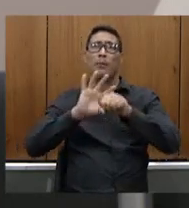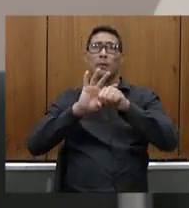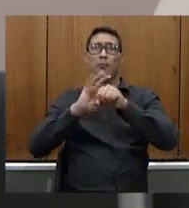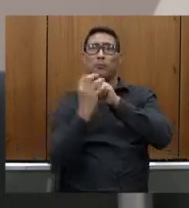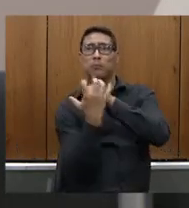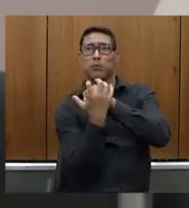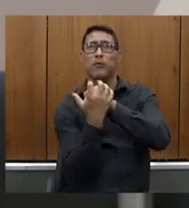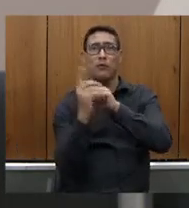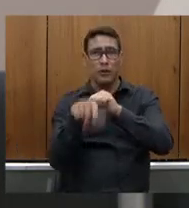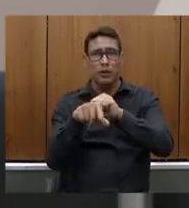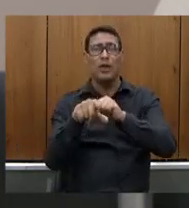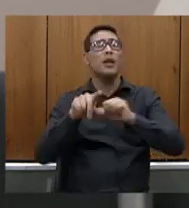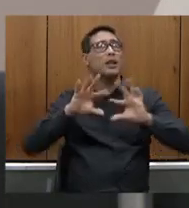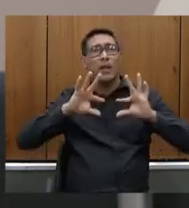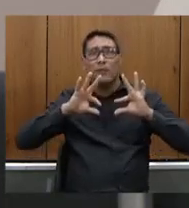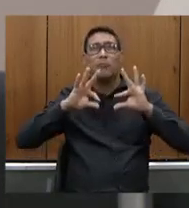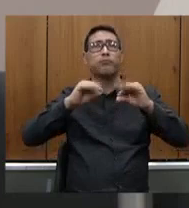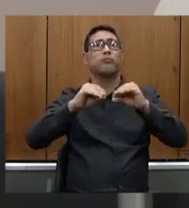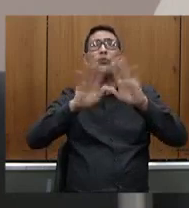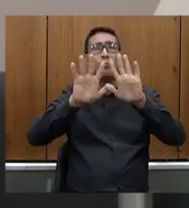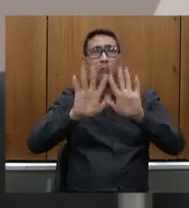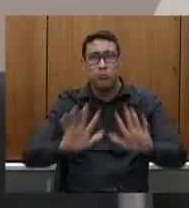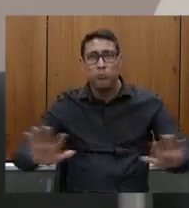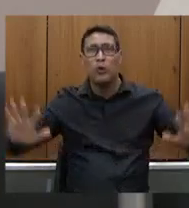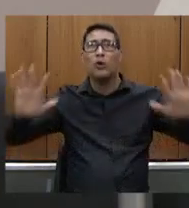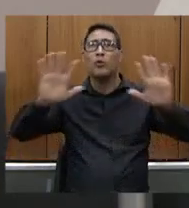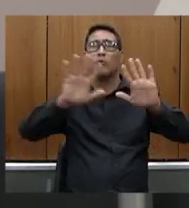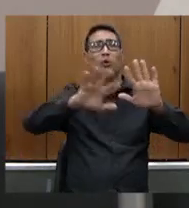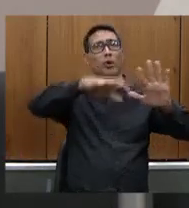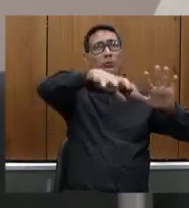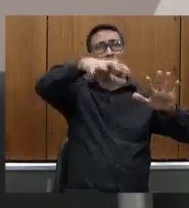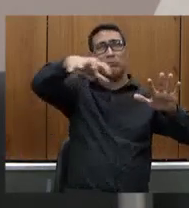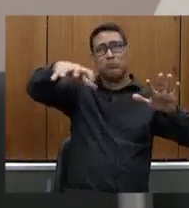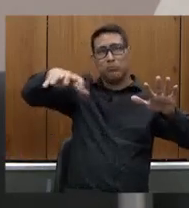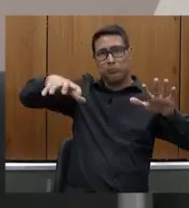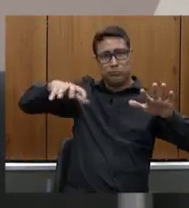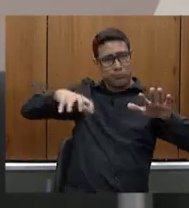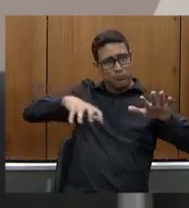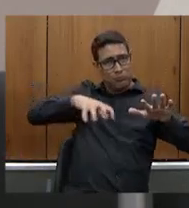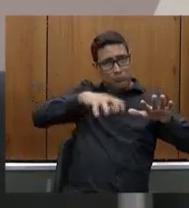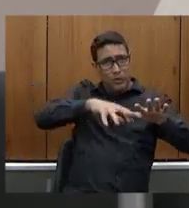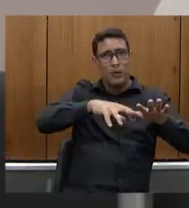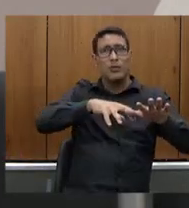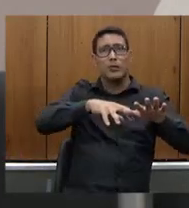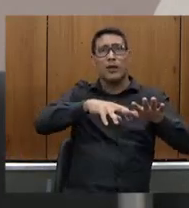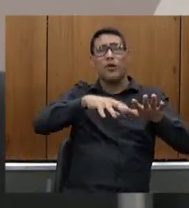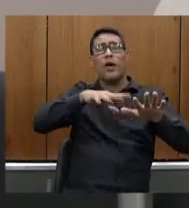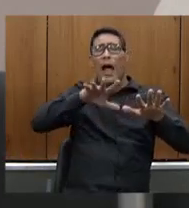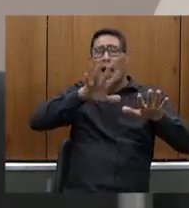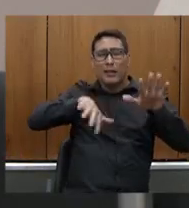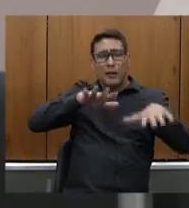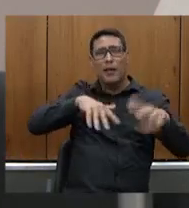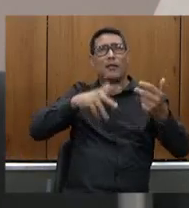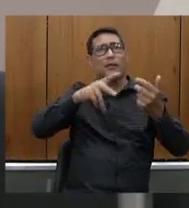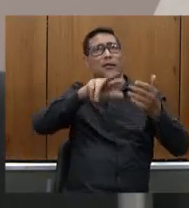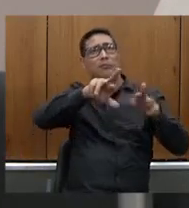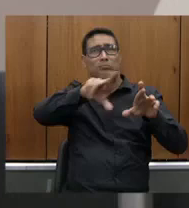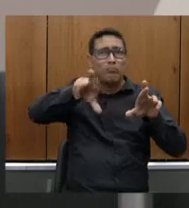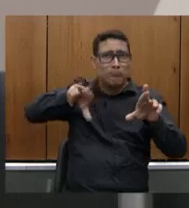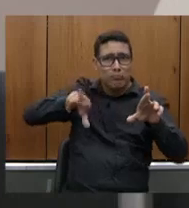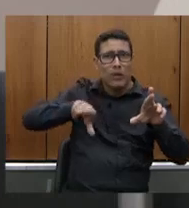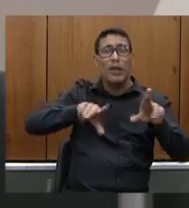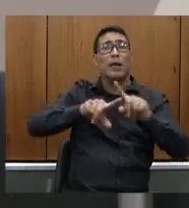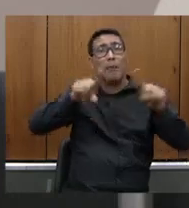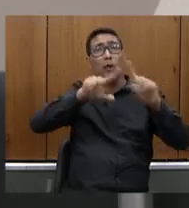em todas as regiões se não teve em todas de uma forma da mesma intensidade mas teve em todas as regiões